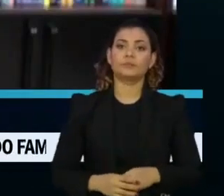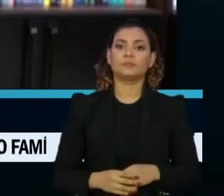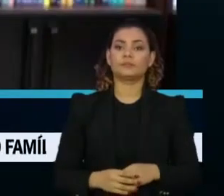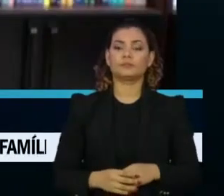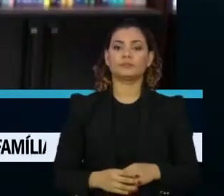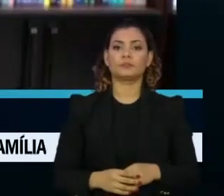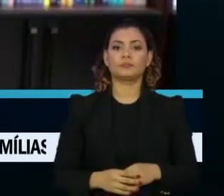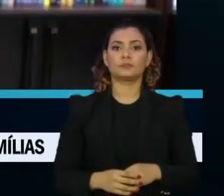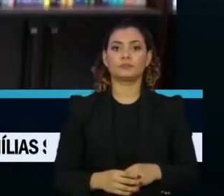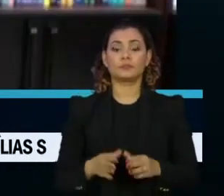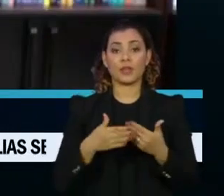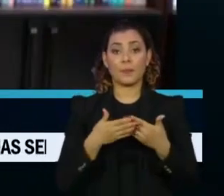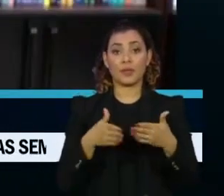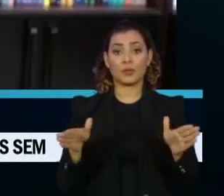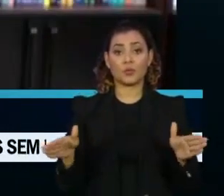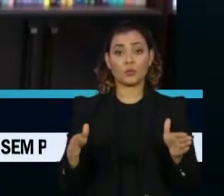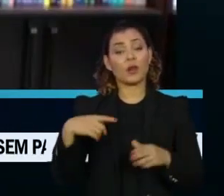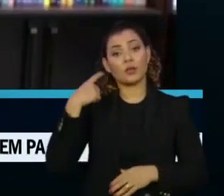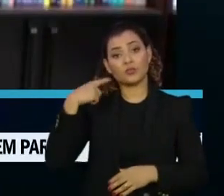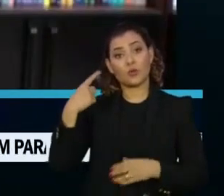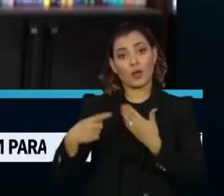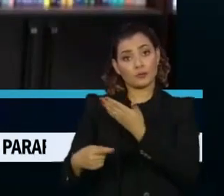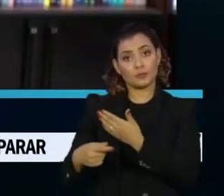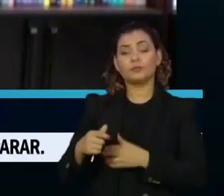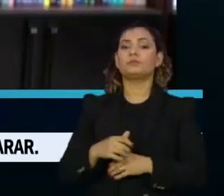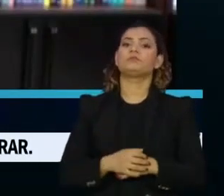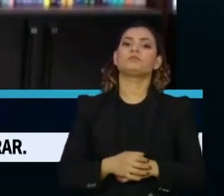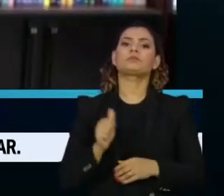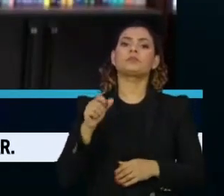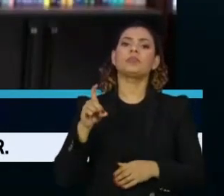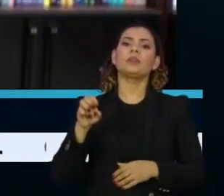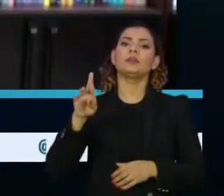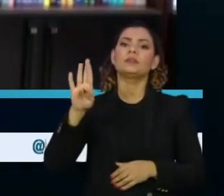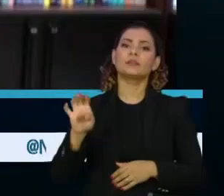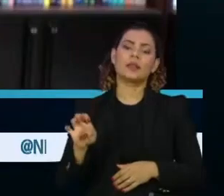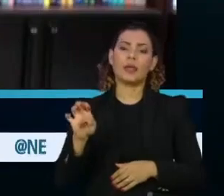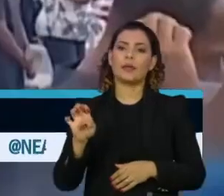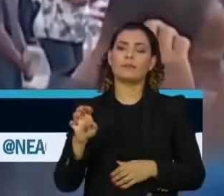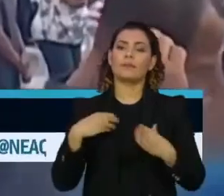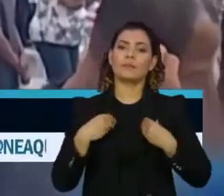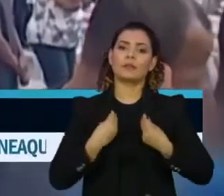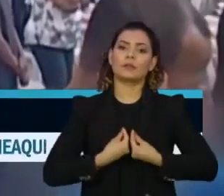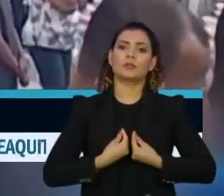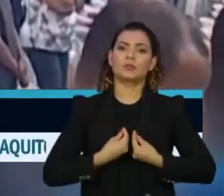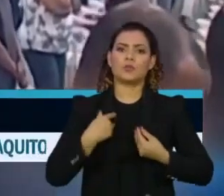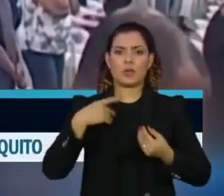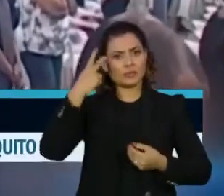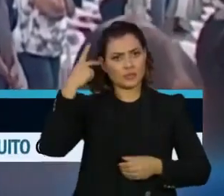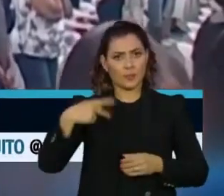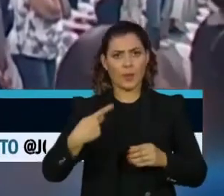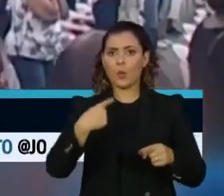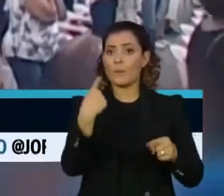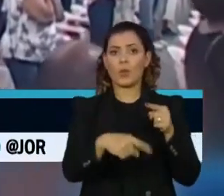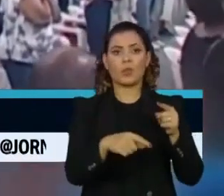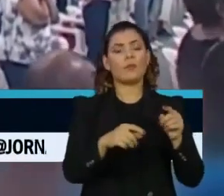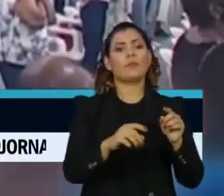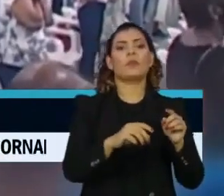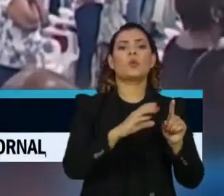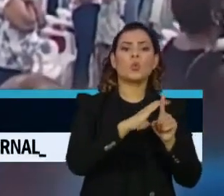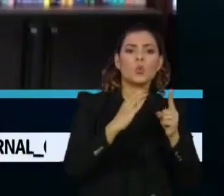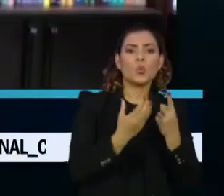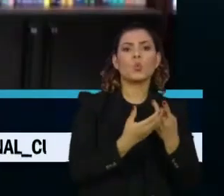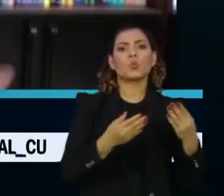Na abertura da sessão, o advogado-geral da União, o ministro André Mendonça, contestou o decreto paulista que proíbe eventos religiosos